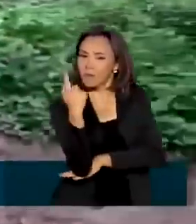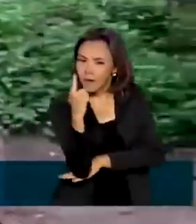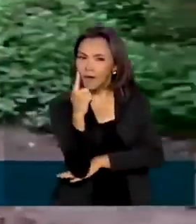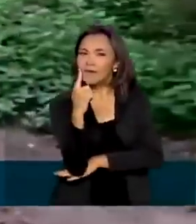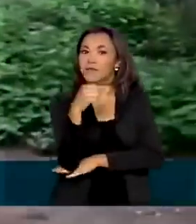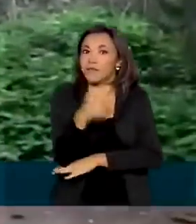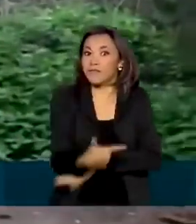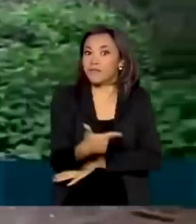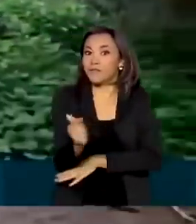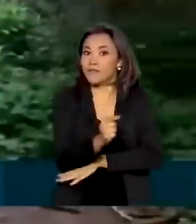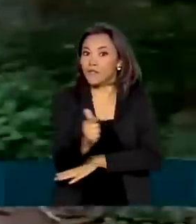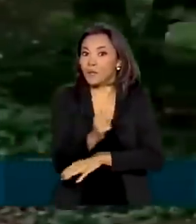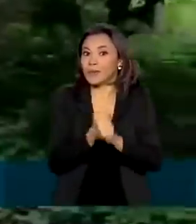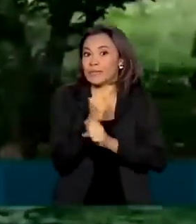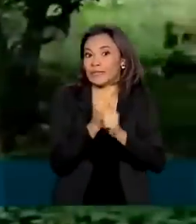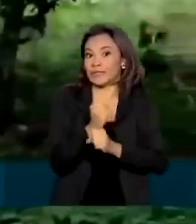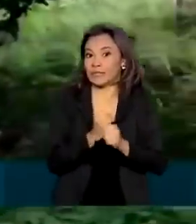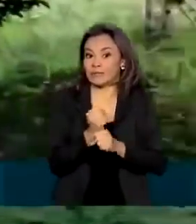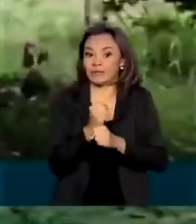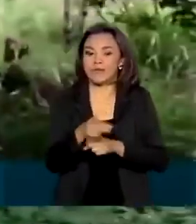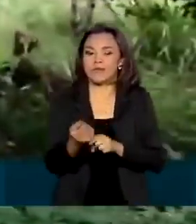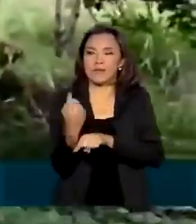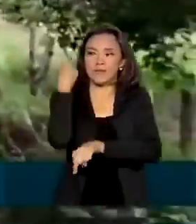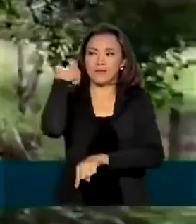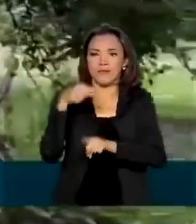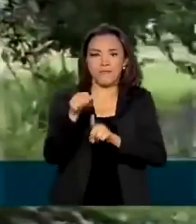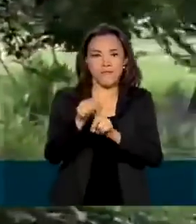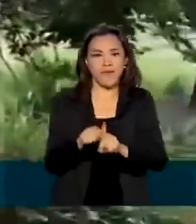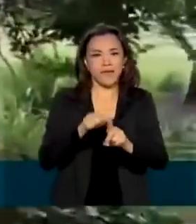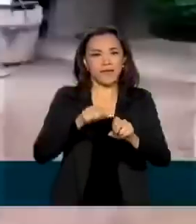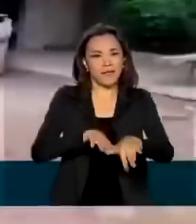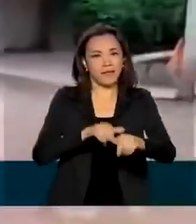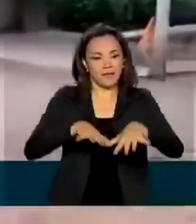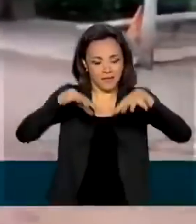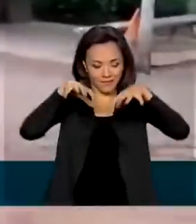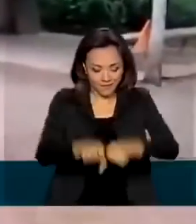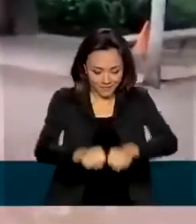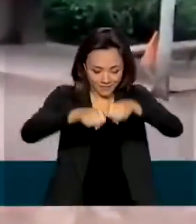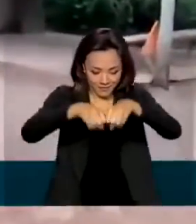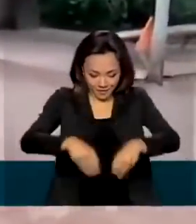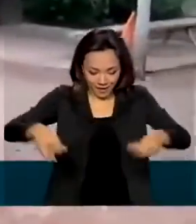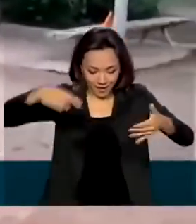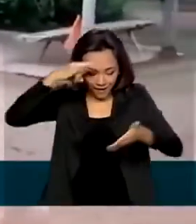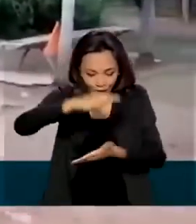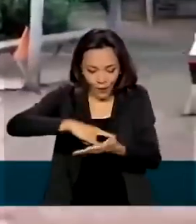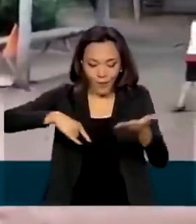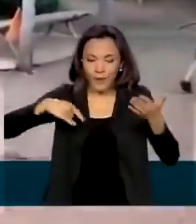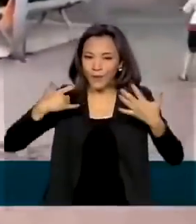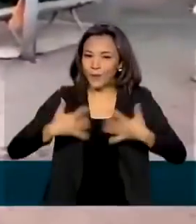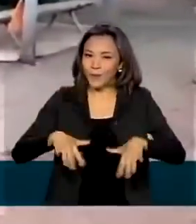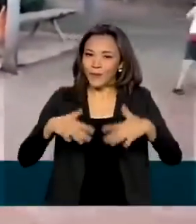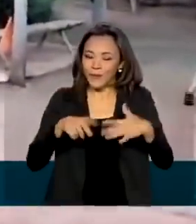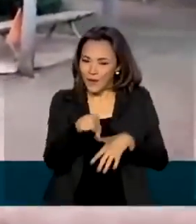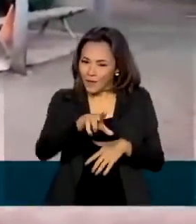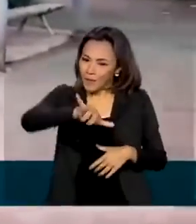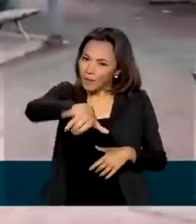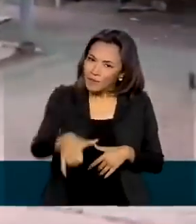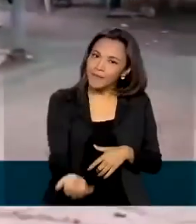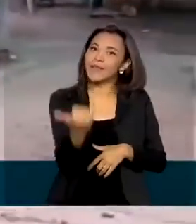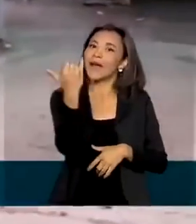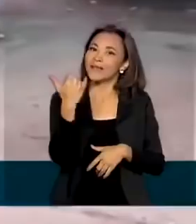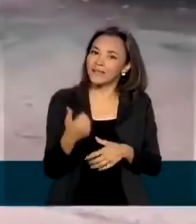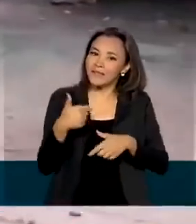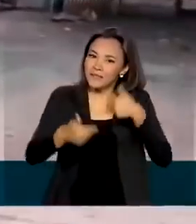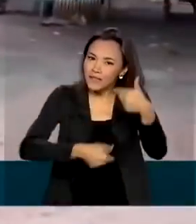Em setembro, ele recebeu o título definitivo de propriedade. Para ele, uma oportunidade de investir,